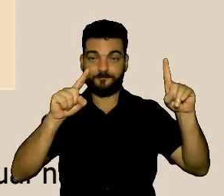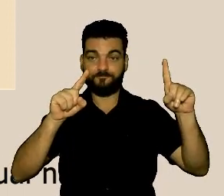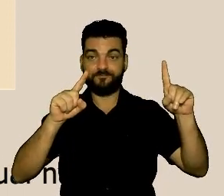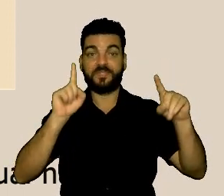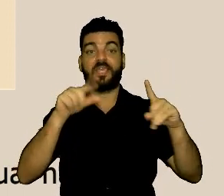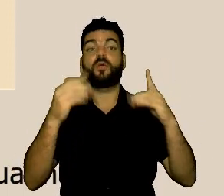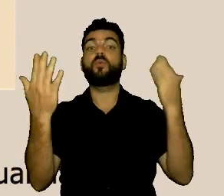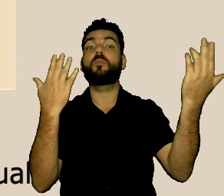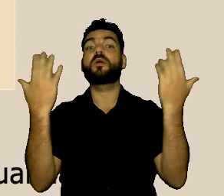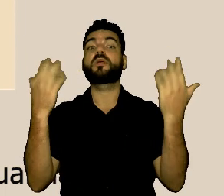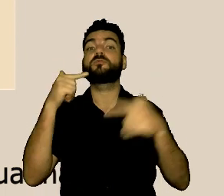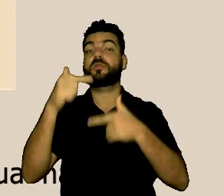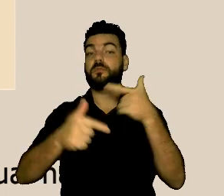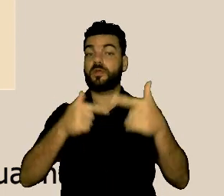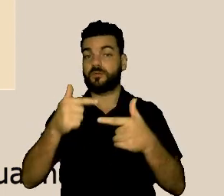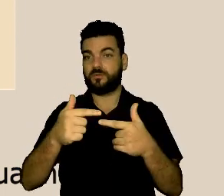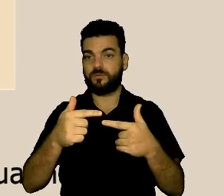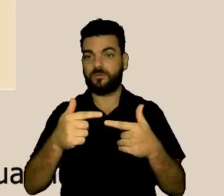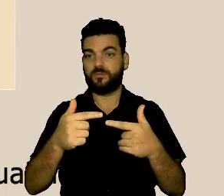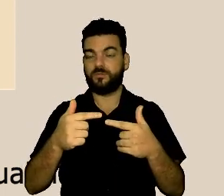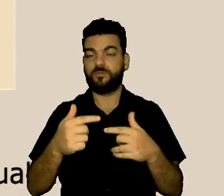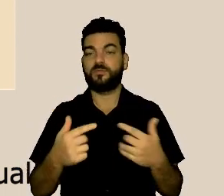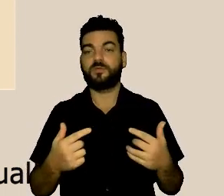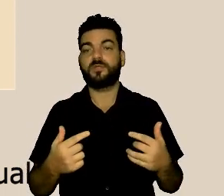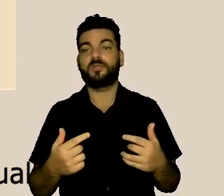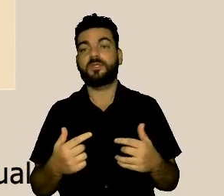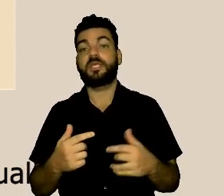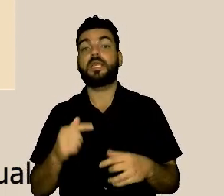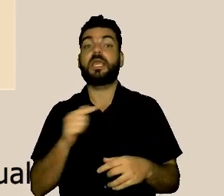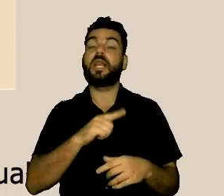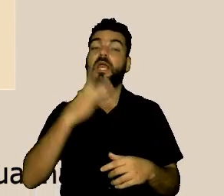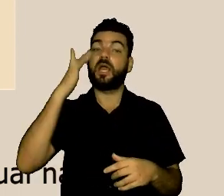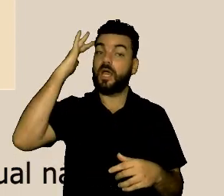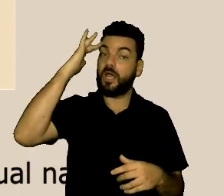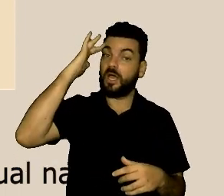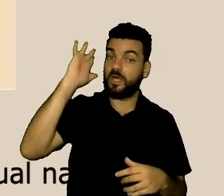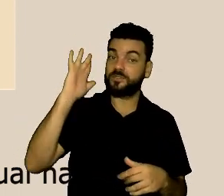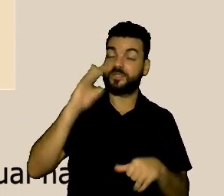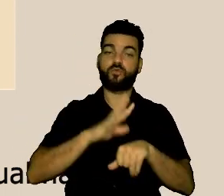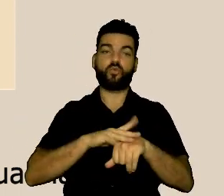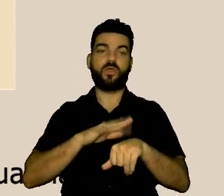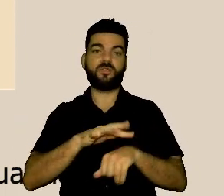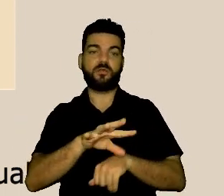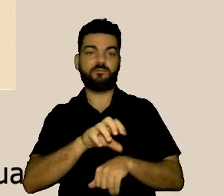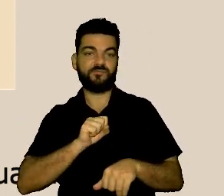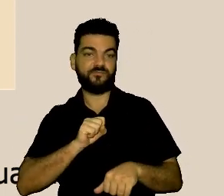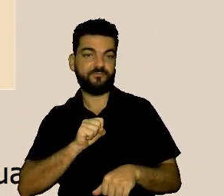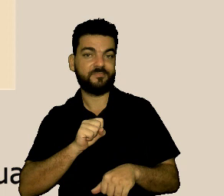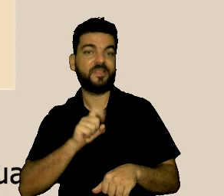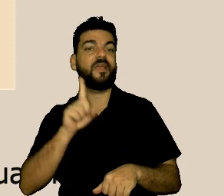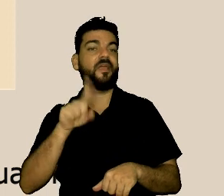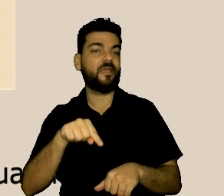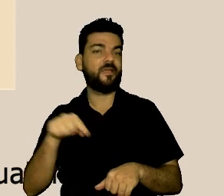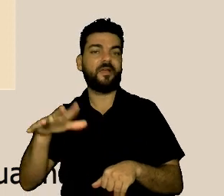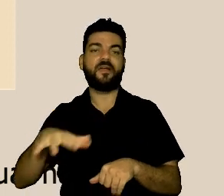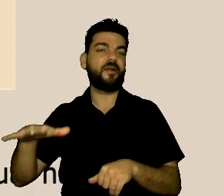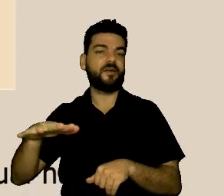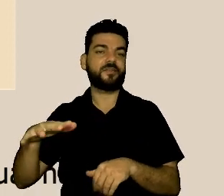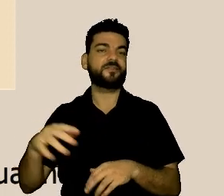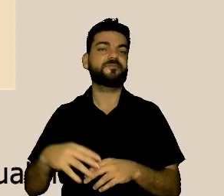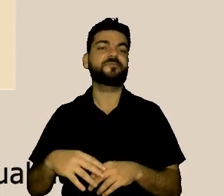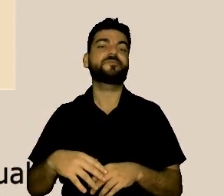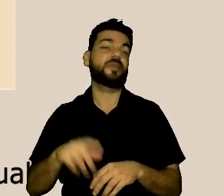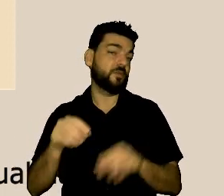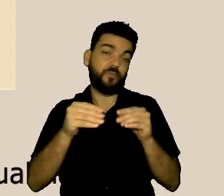relacionada ao trabalho, e que ele acredita que o adoecimento dele está ligado ao trabalho, ele pode